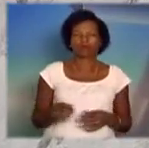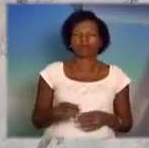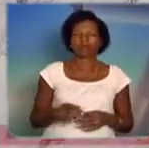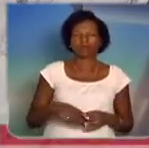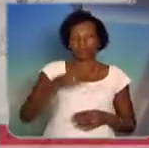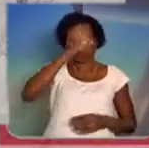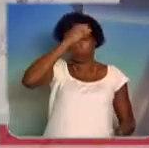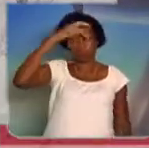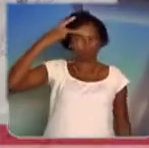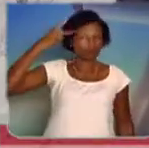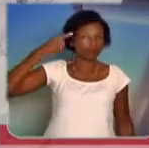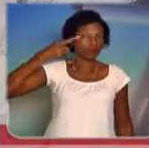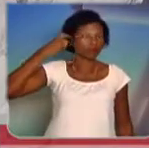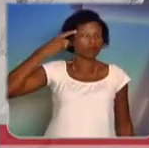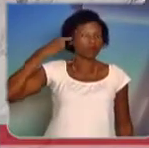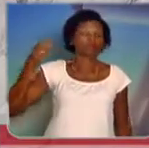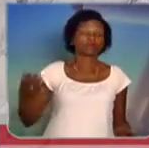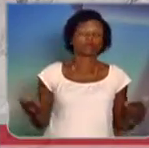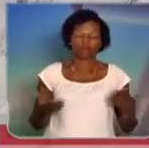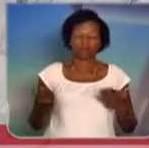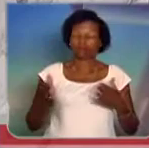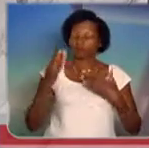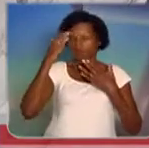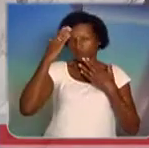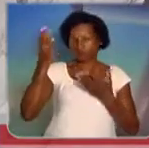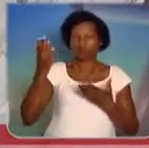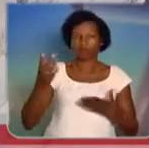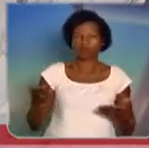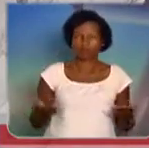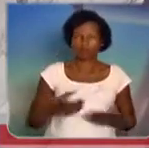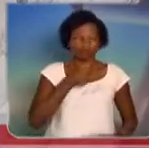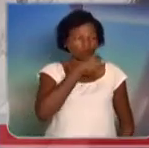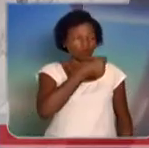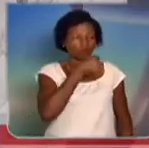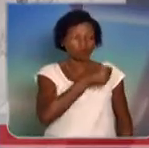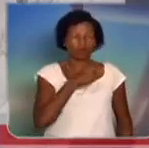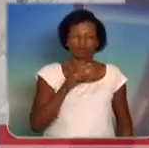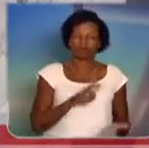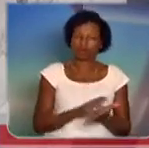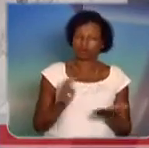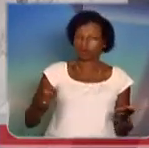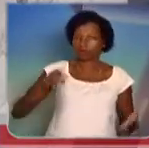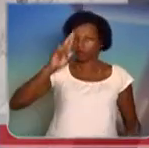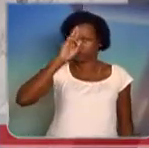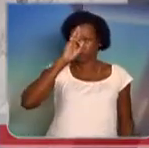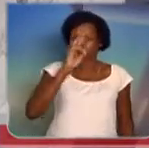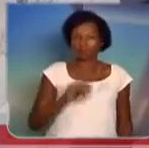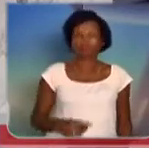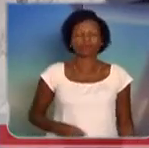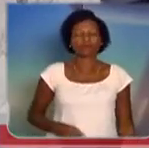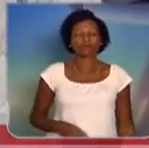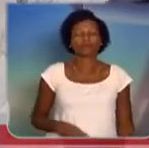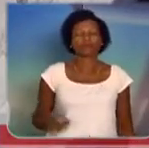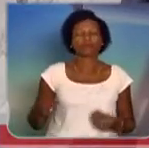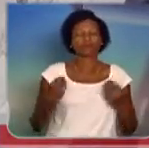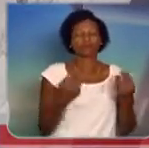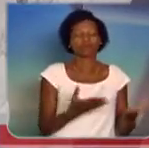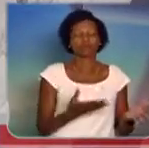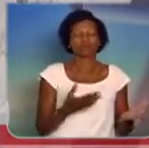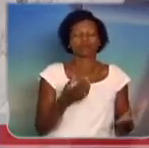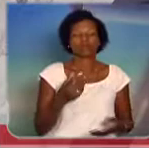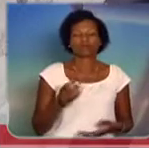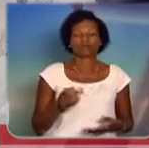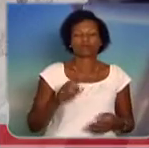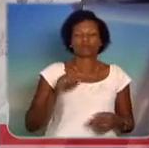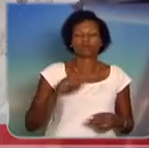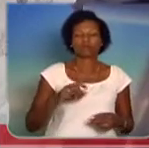prefeito Dória, hoje foi inclusive citado nas entrevistas do Jornal do Meio Dia, a concessão para a reforma do